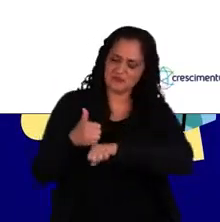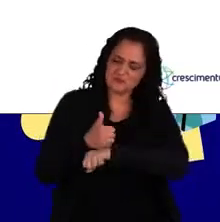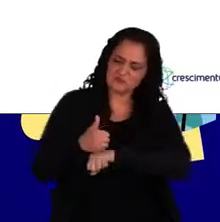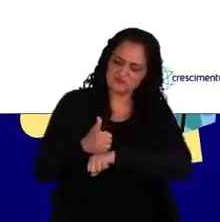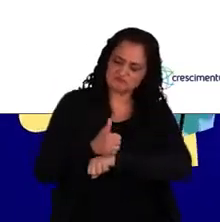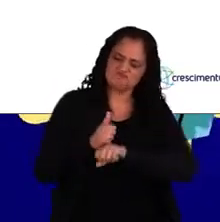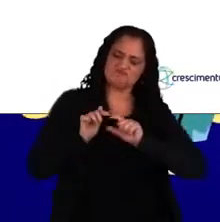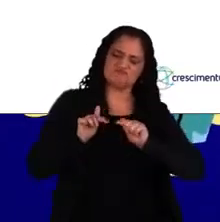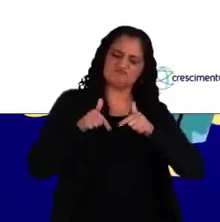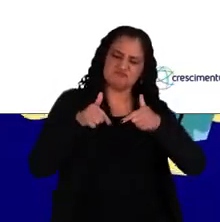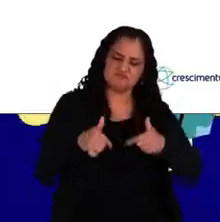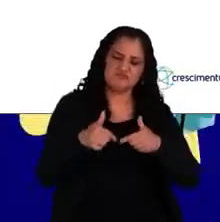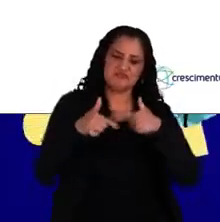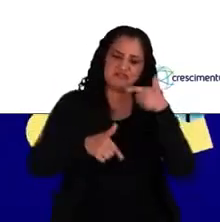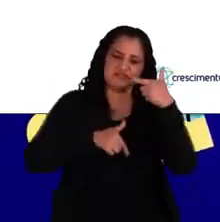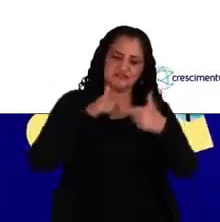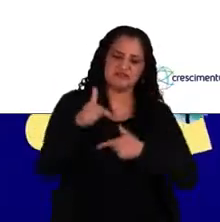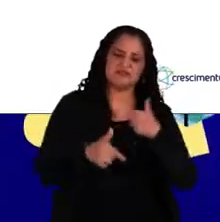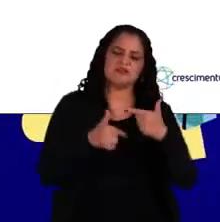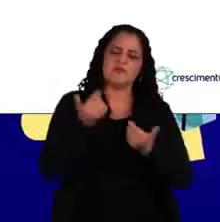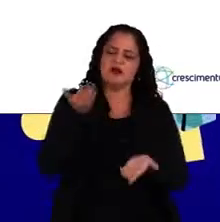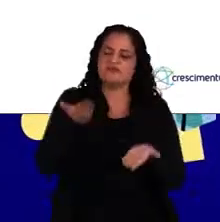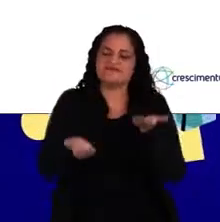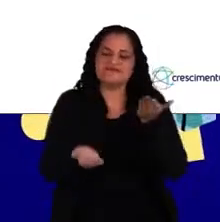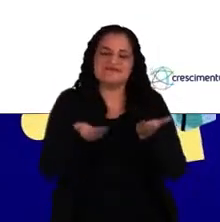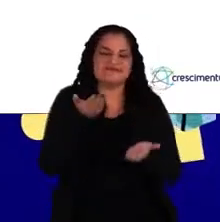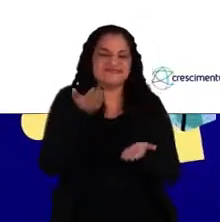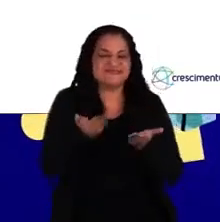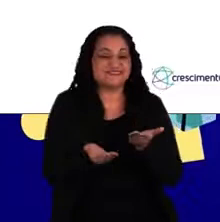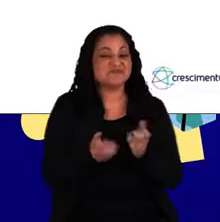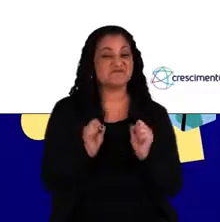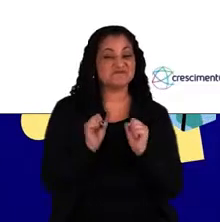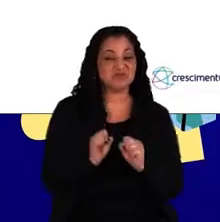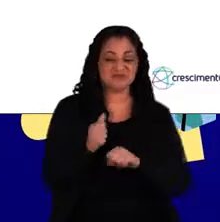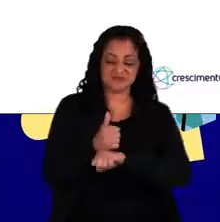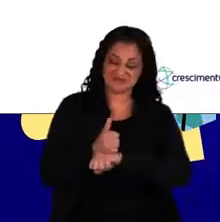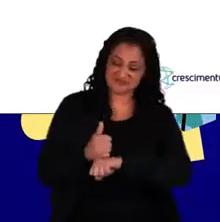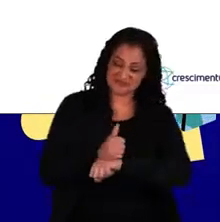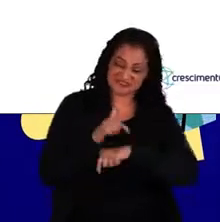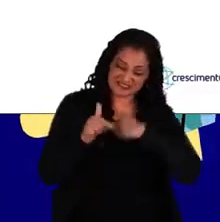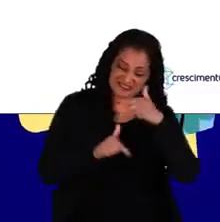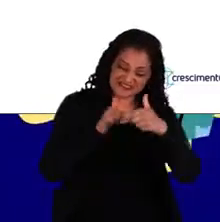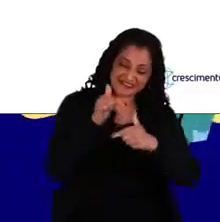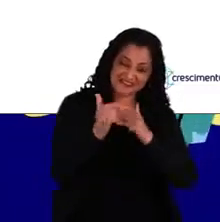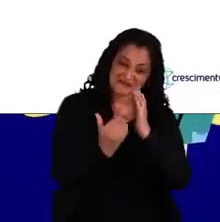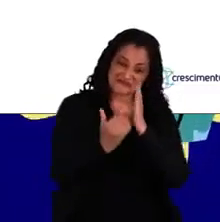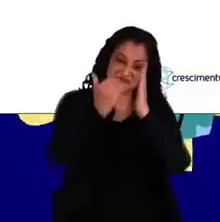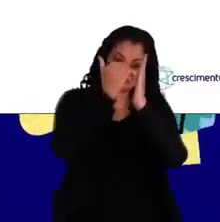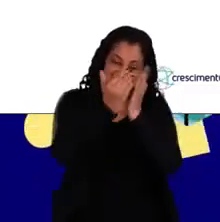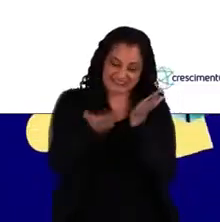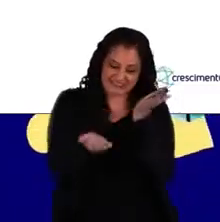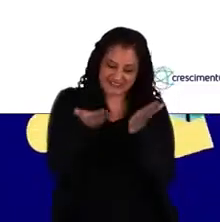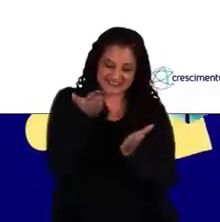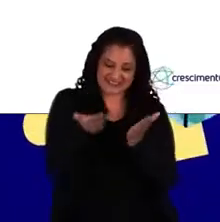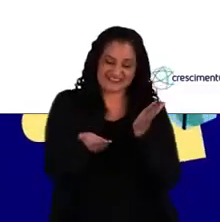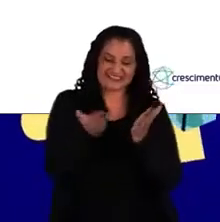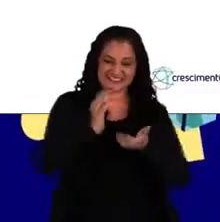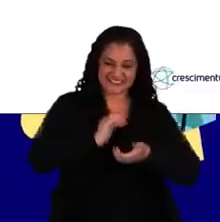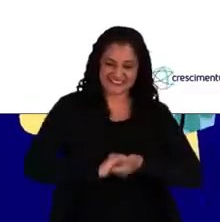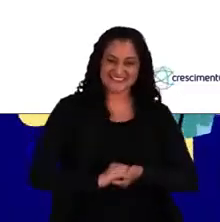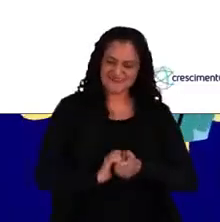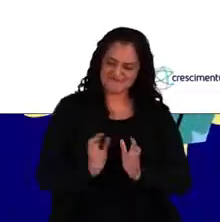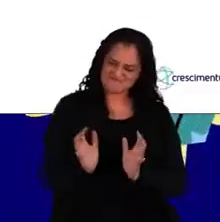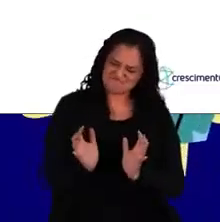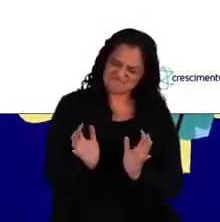Profissionais buscando um trabalho mais flexível, talvez até a carreira de trabalho mais flexível. O quanto